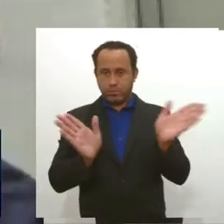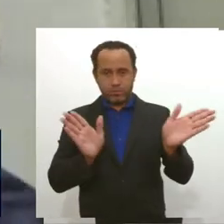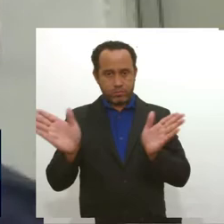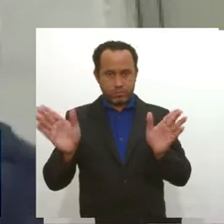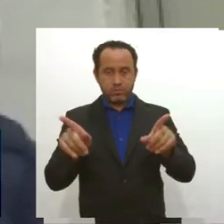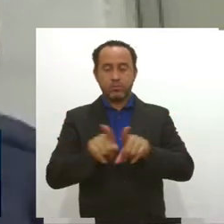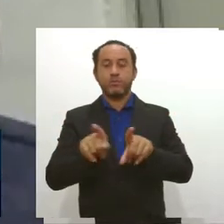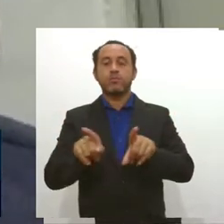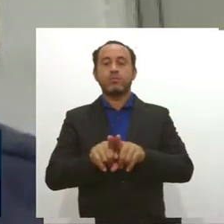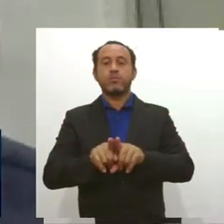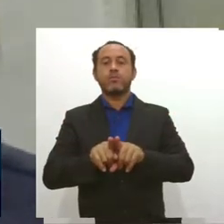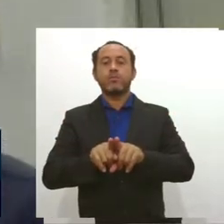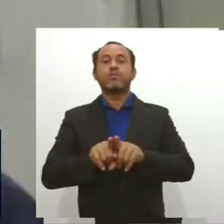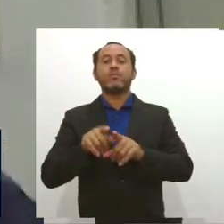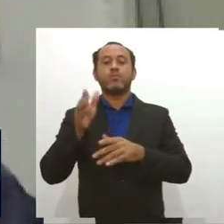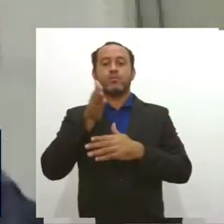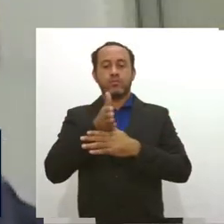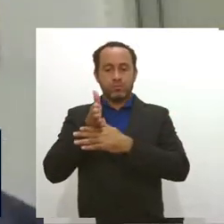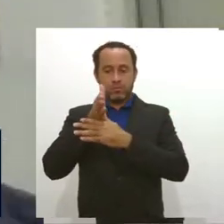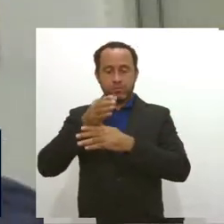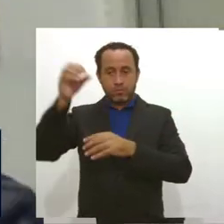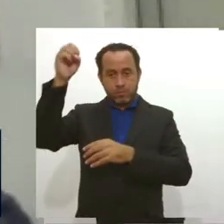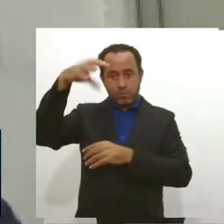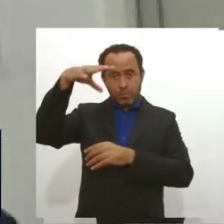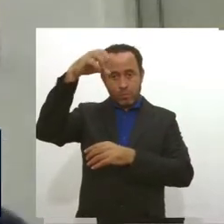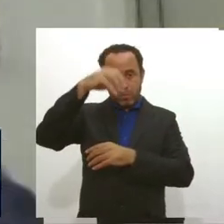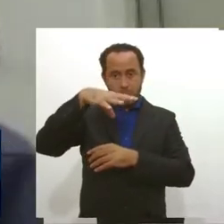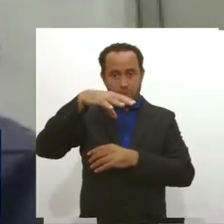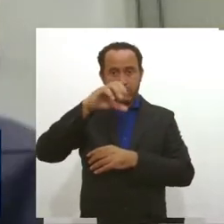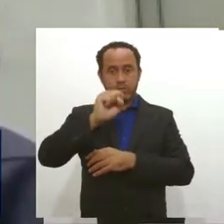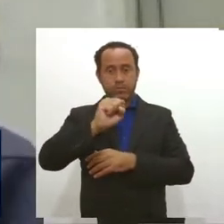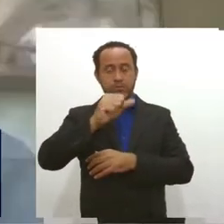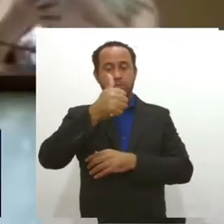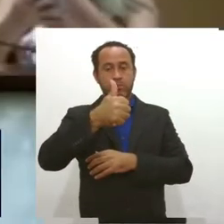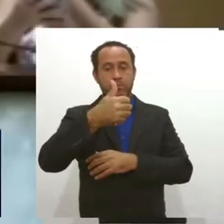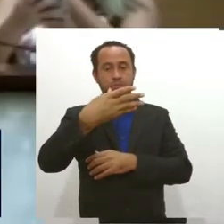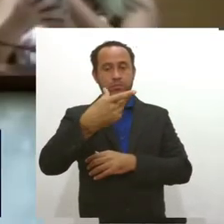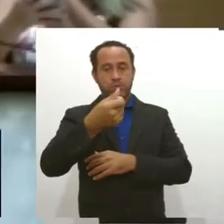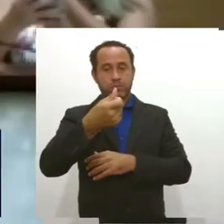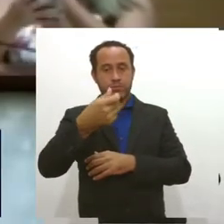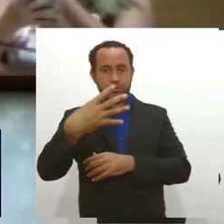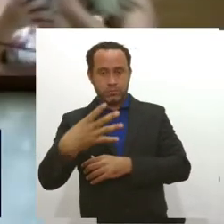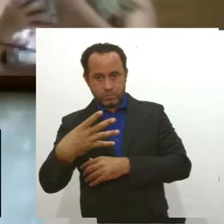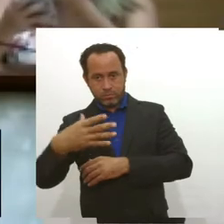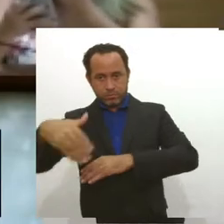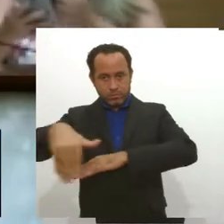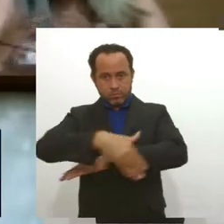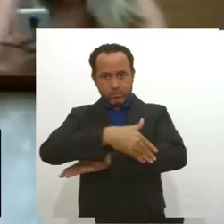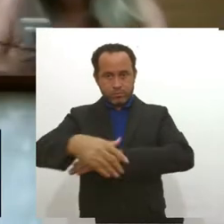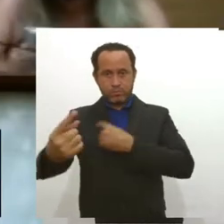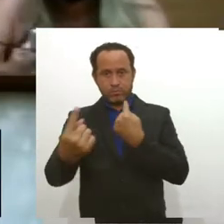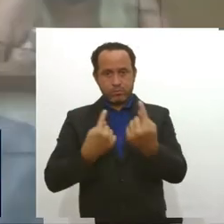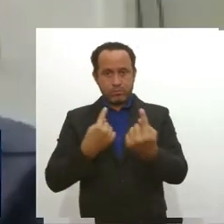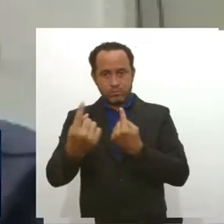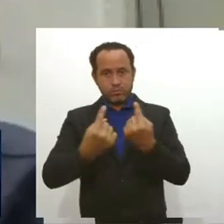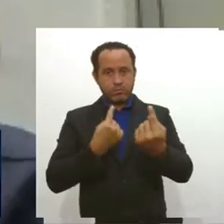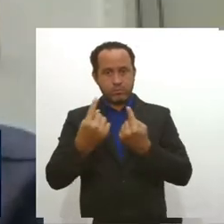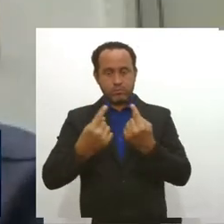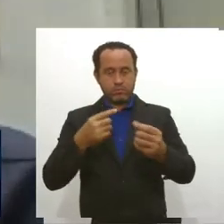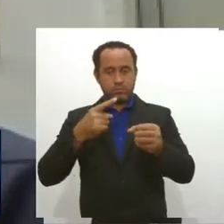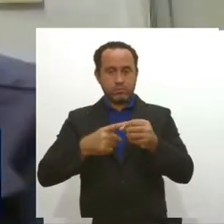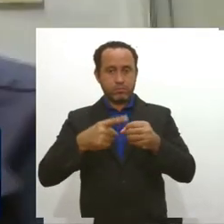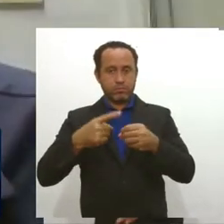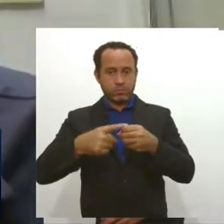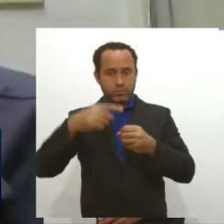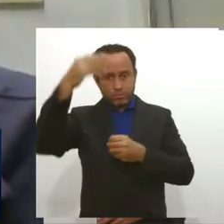além da instalação de sistema de iluminação na rodovia SE-464, via que permite o acesso à sede do município de